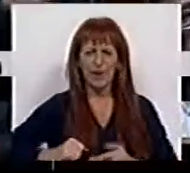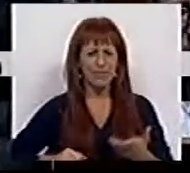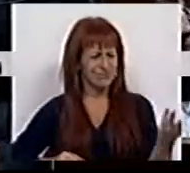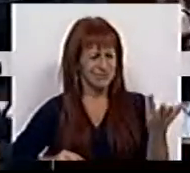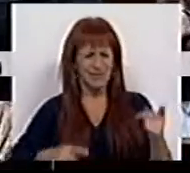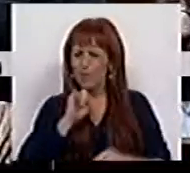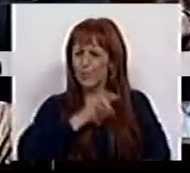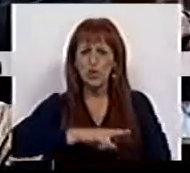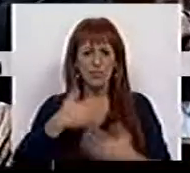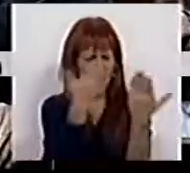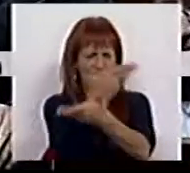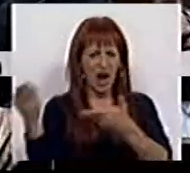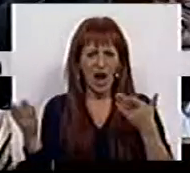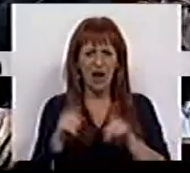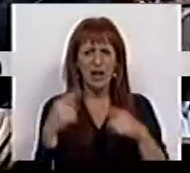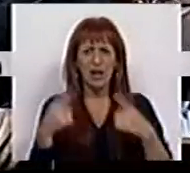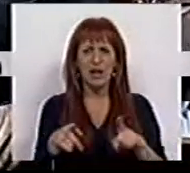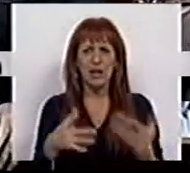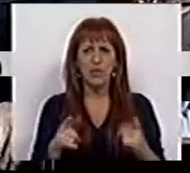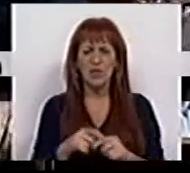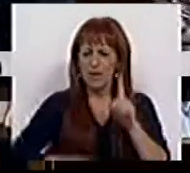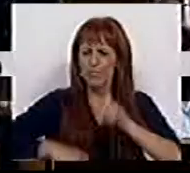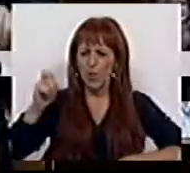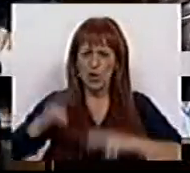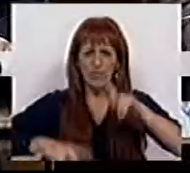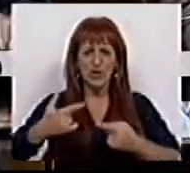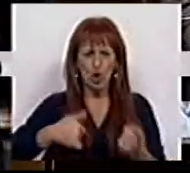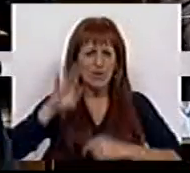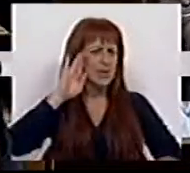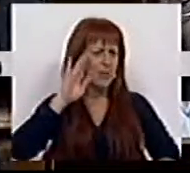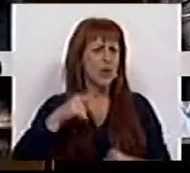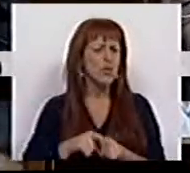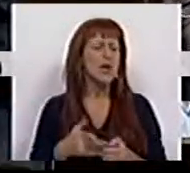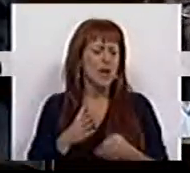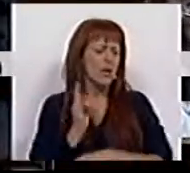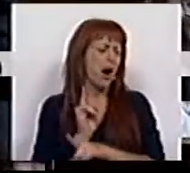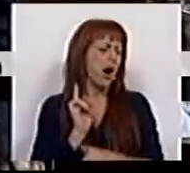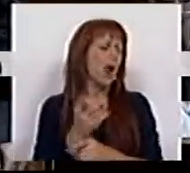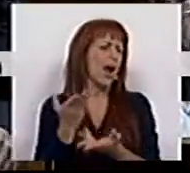possibilidade que existe de ter uma evasão fiscal, que nós sabemos que continua a estar em cima da mesa.